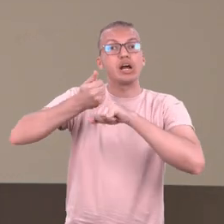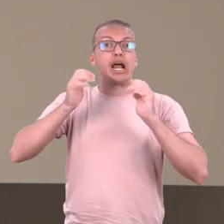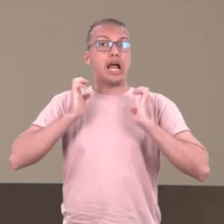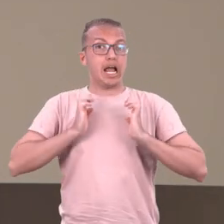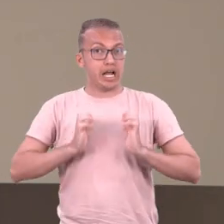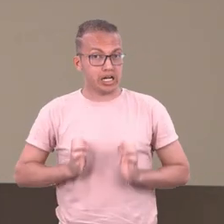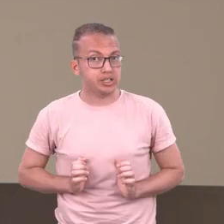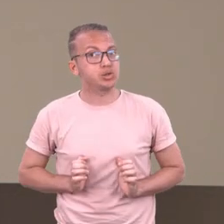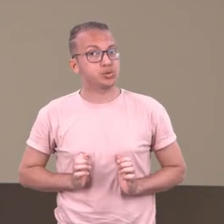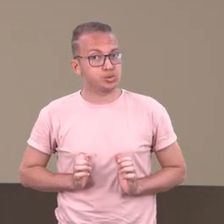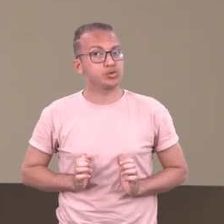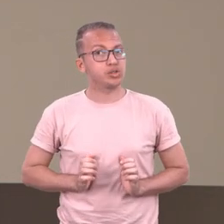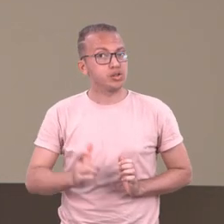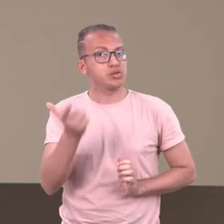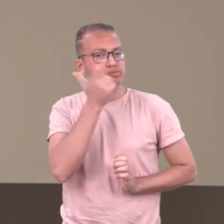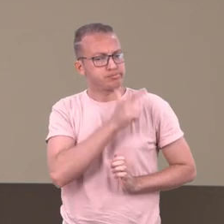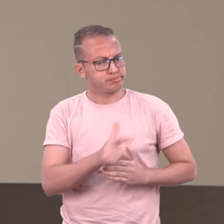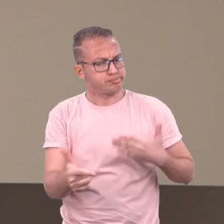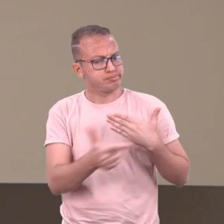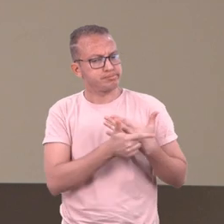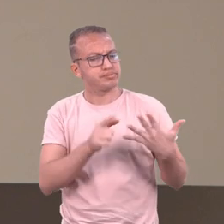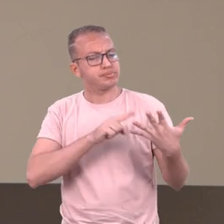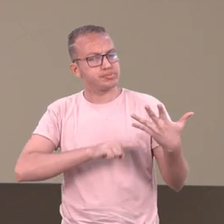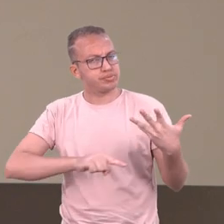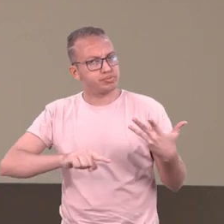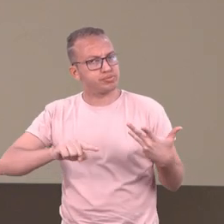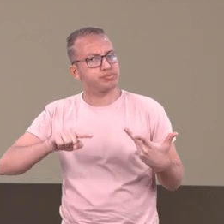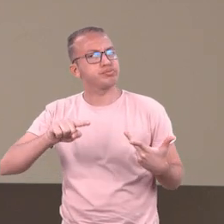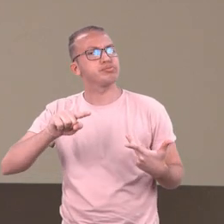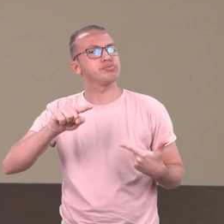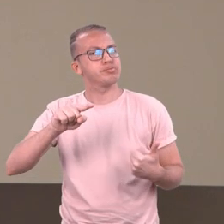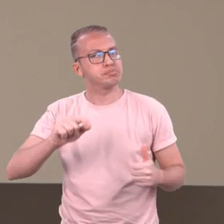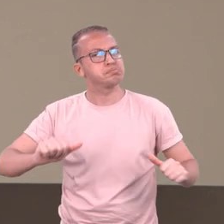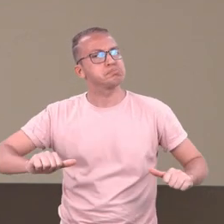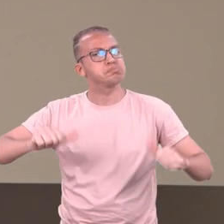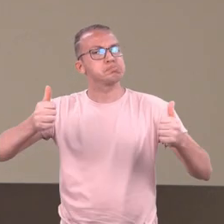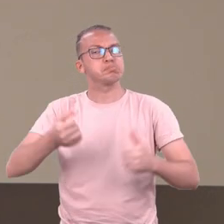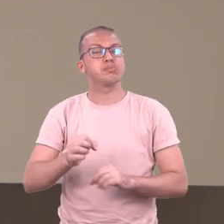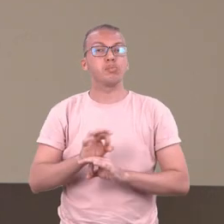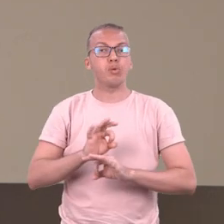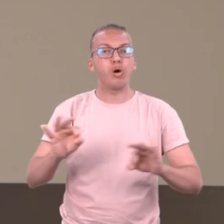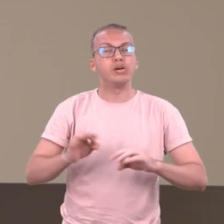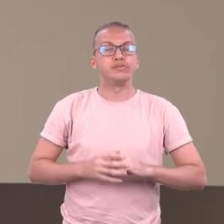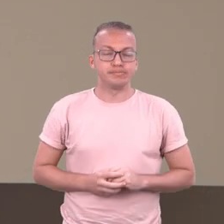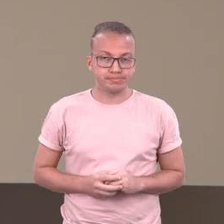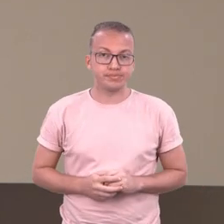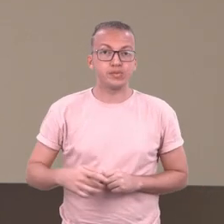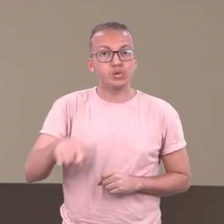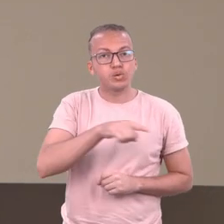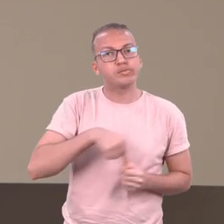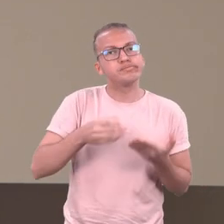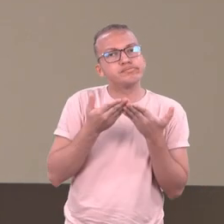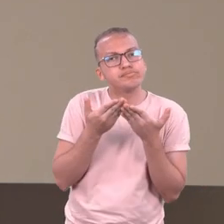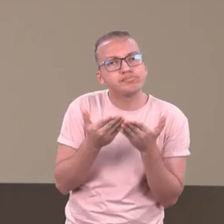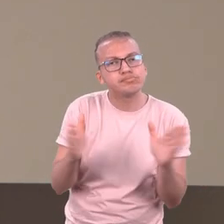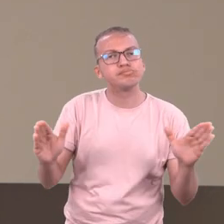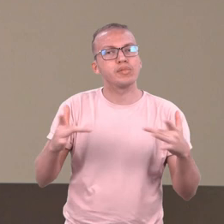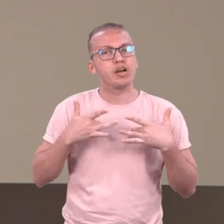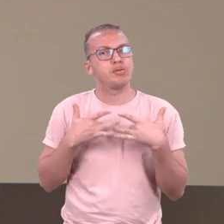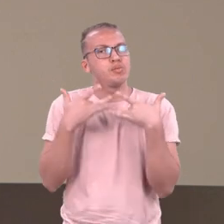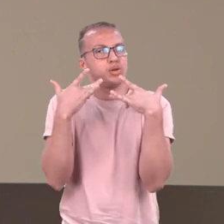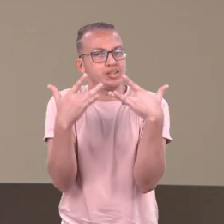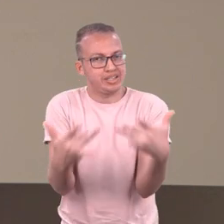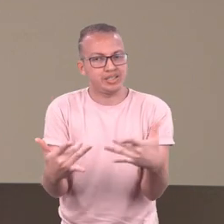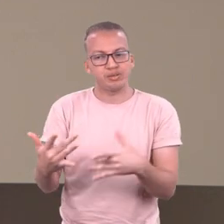éticos, desempenharão suas funções da melhor forma possível. Estaremos todos aqui, à disposição de vocês,